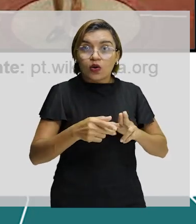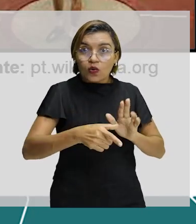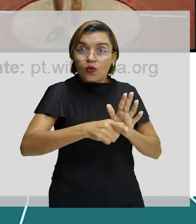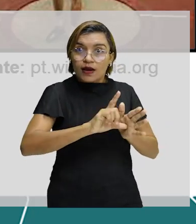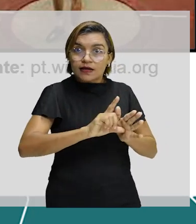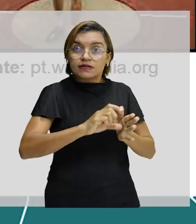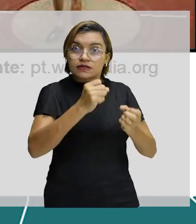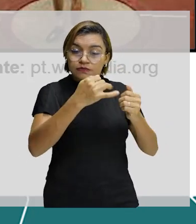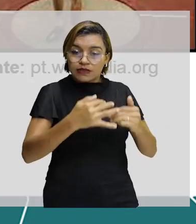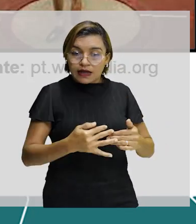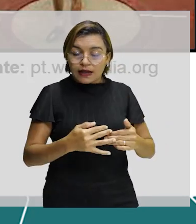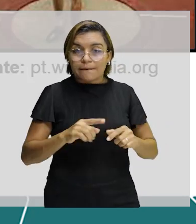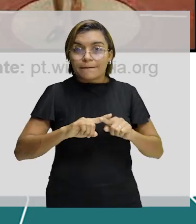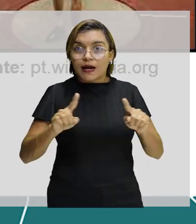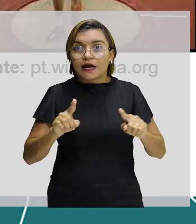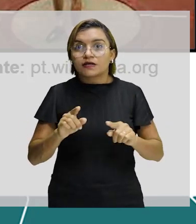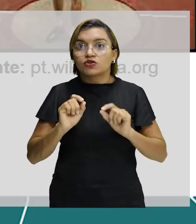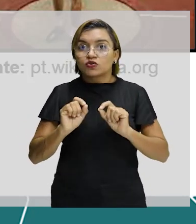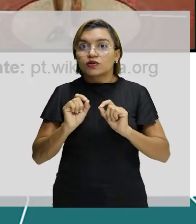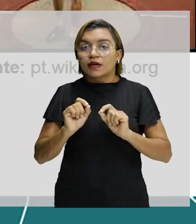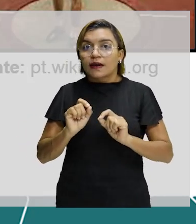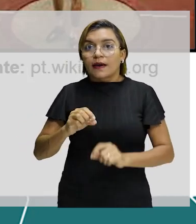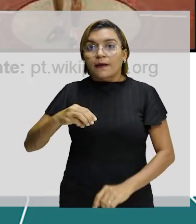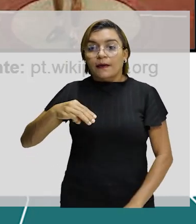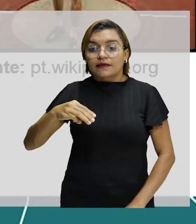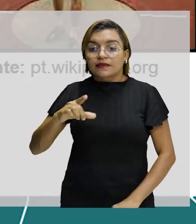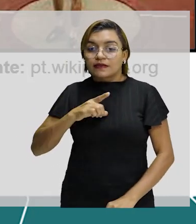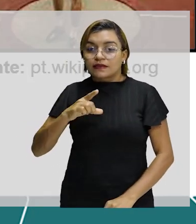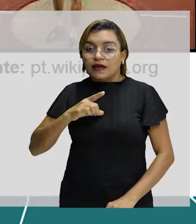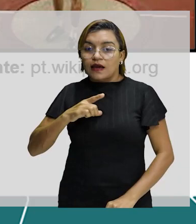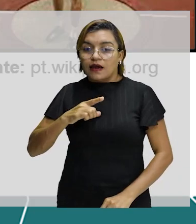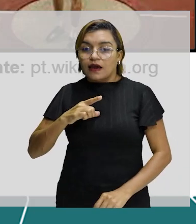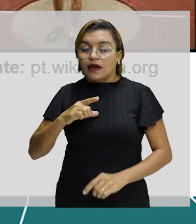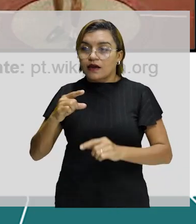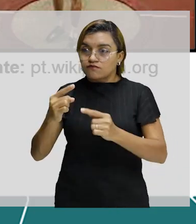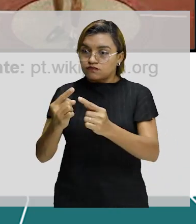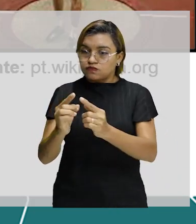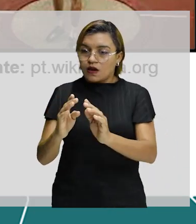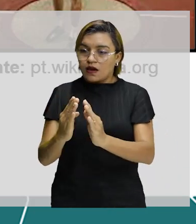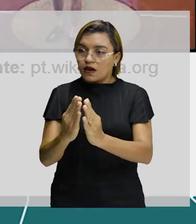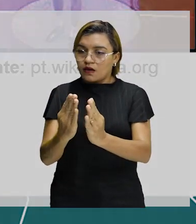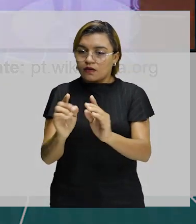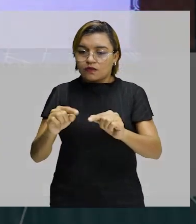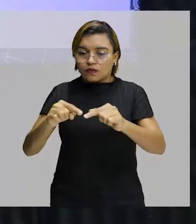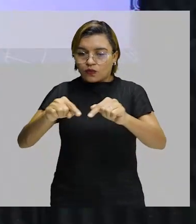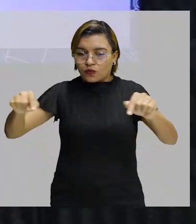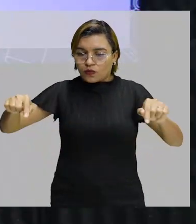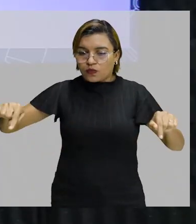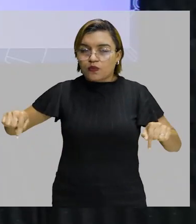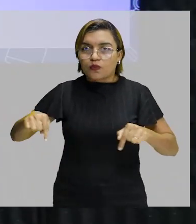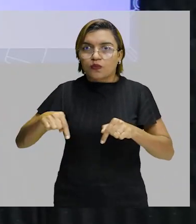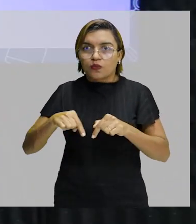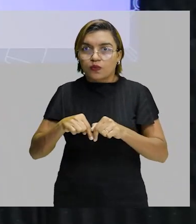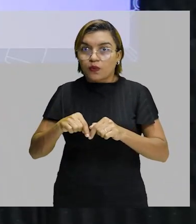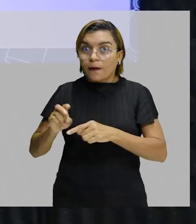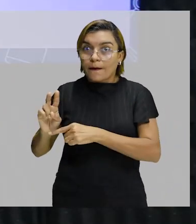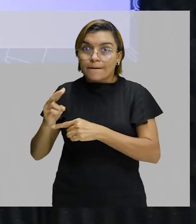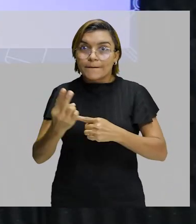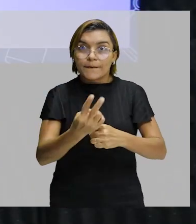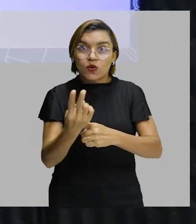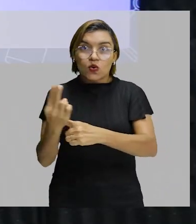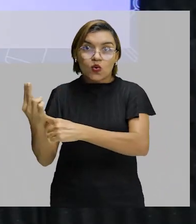é que tem? Ele já tem uma gaiola aqui de proteção, porque o atleta realiza alguns giros para realizar